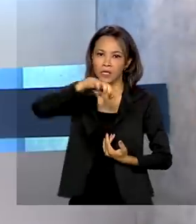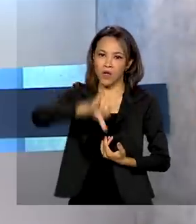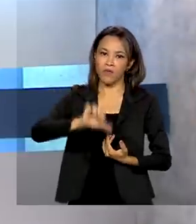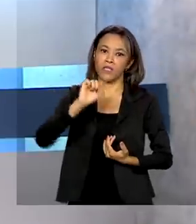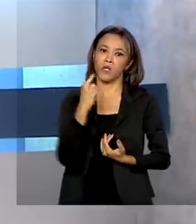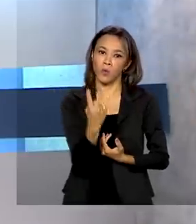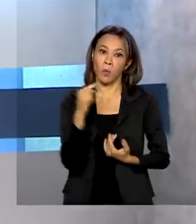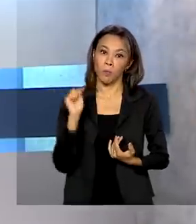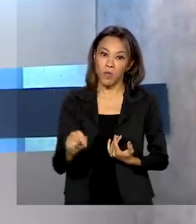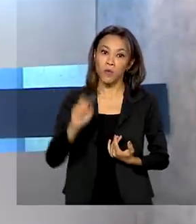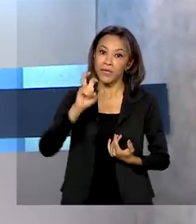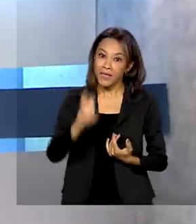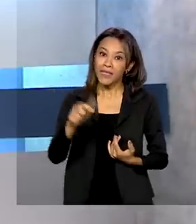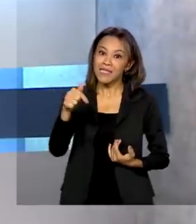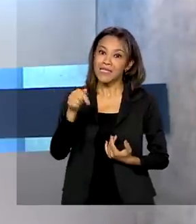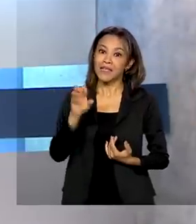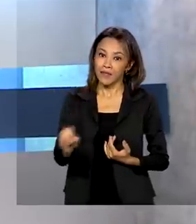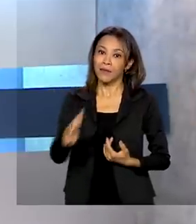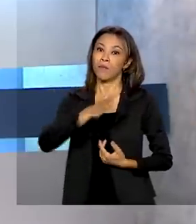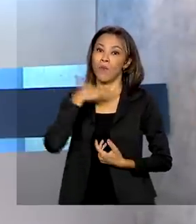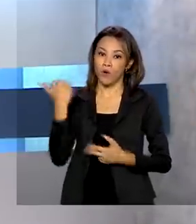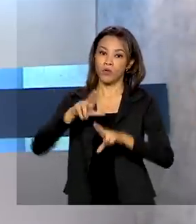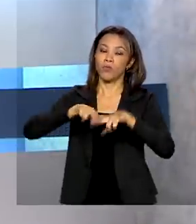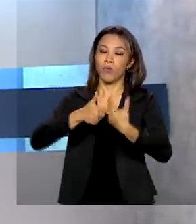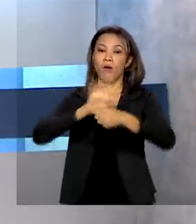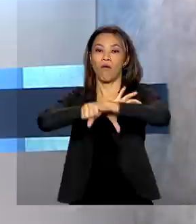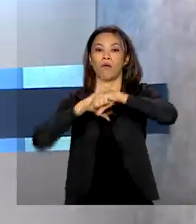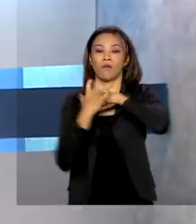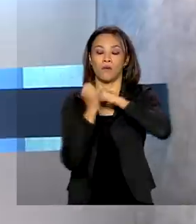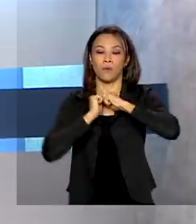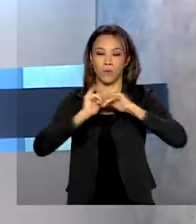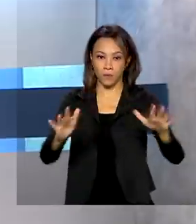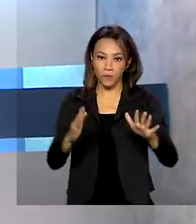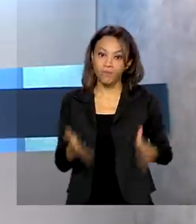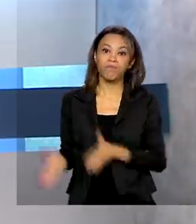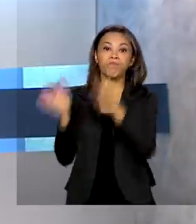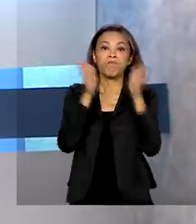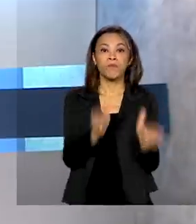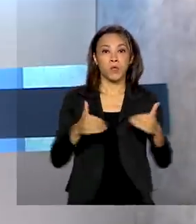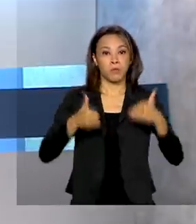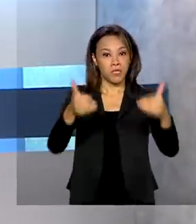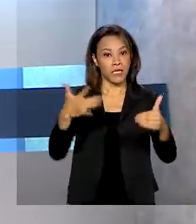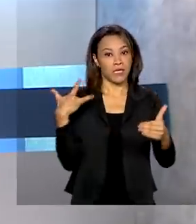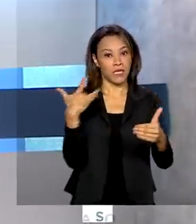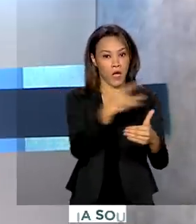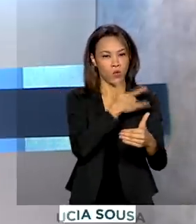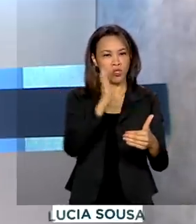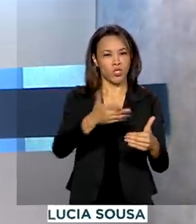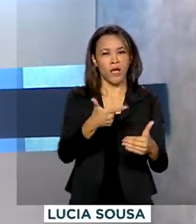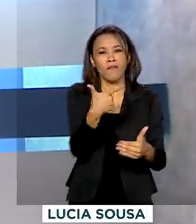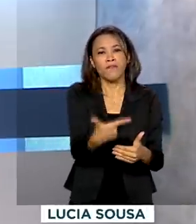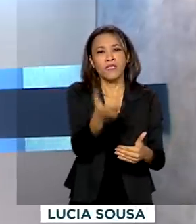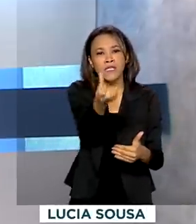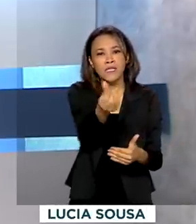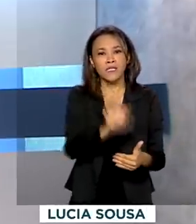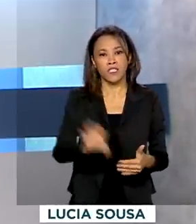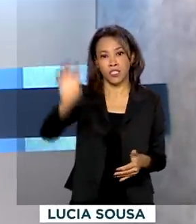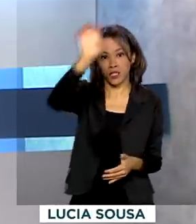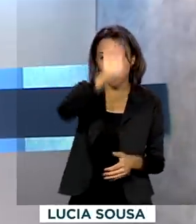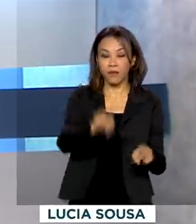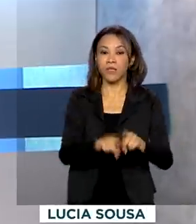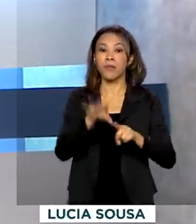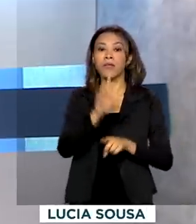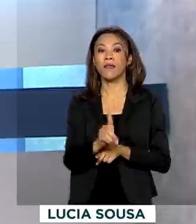.570 mortes por coronavírus. O Ministério da Saúde já destinou aos 26 estados e ao Distrito Federal,